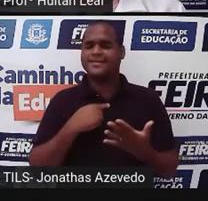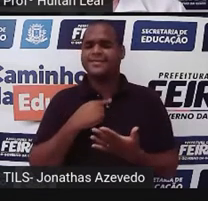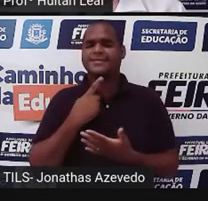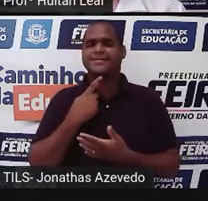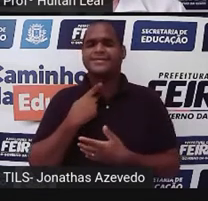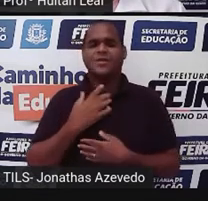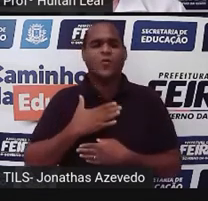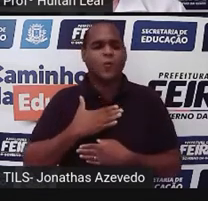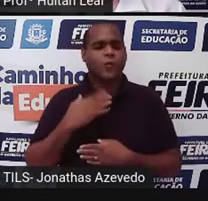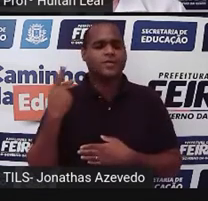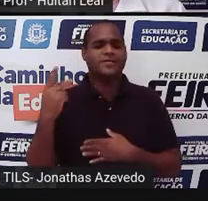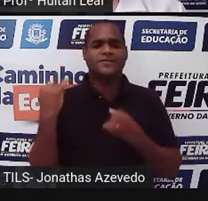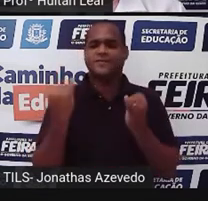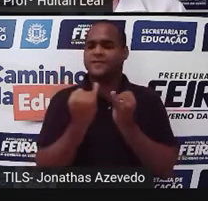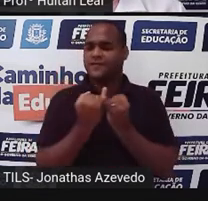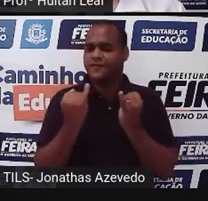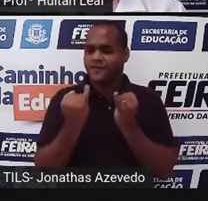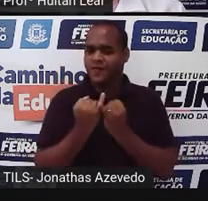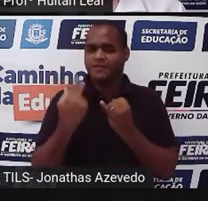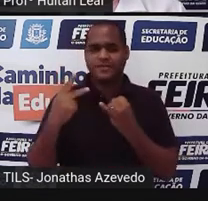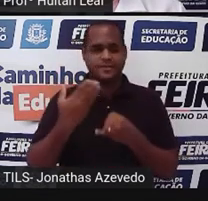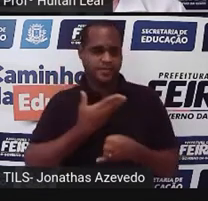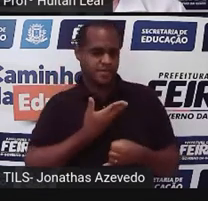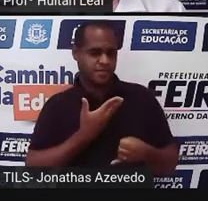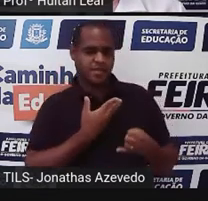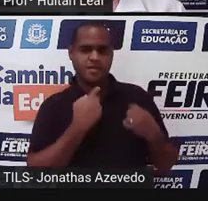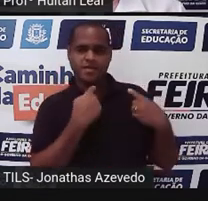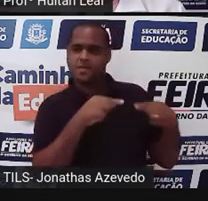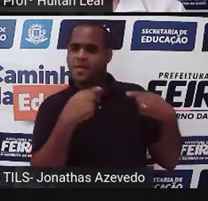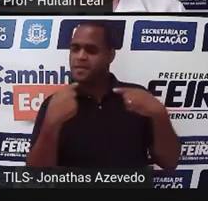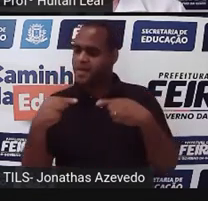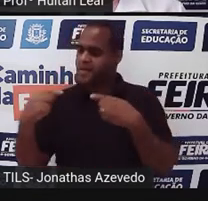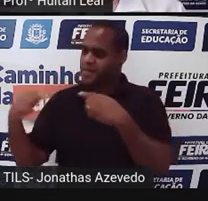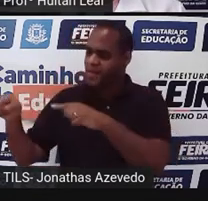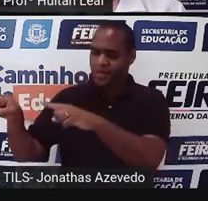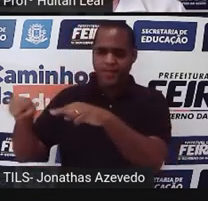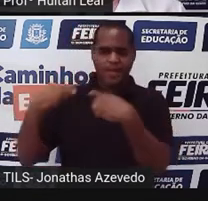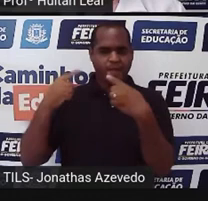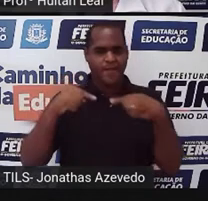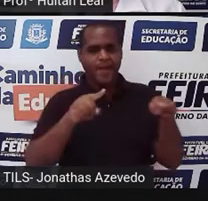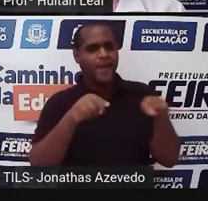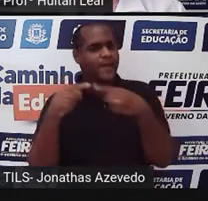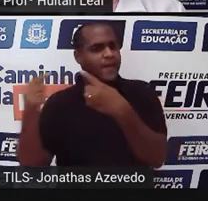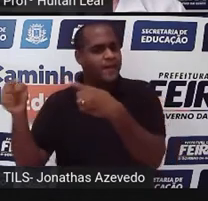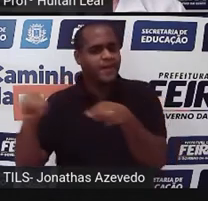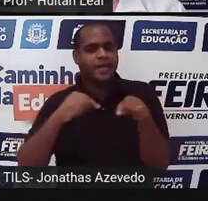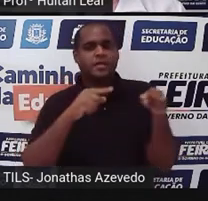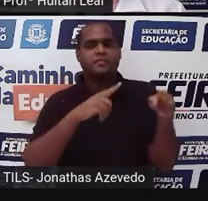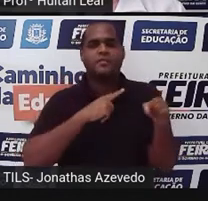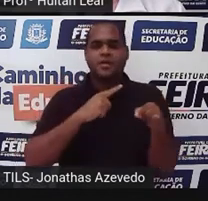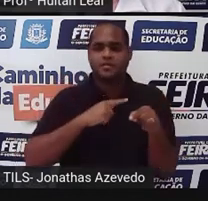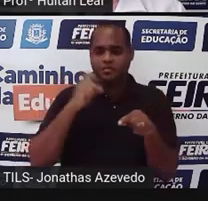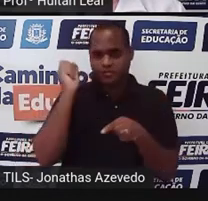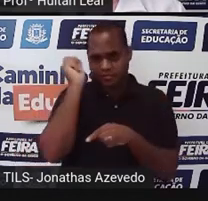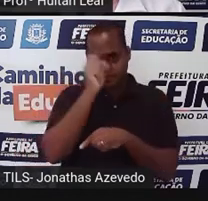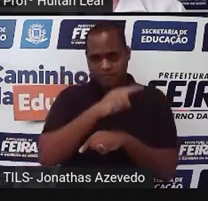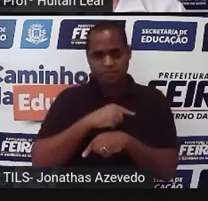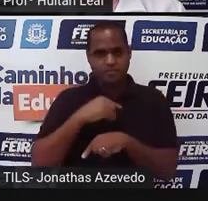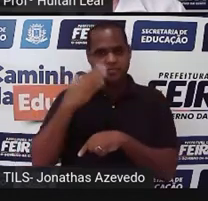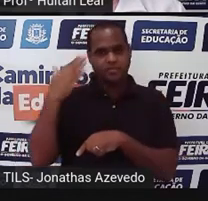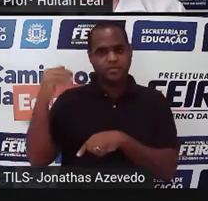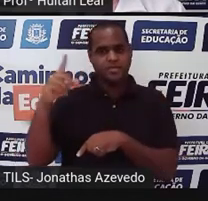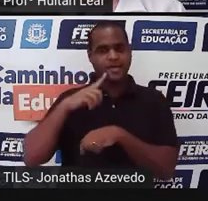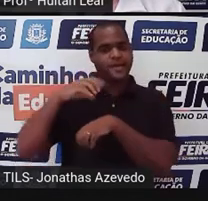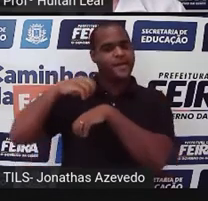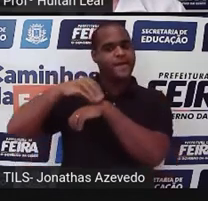fofoca e vivia fazendo intrigas com os amigos para jogá-los uns contra os outros. Por isso, tinha fama de leva